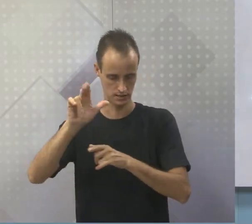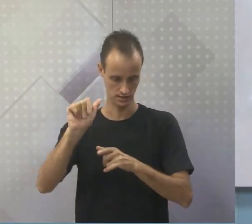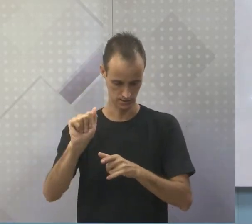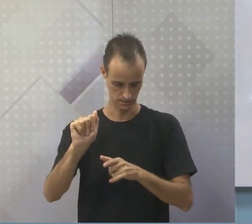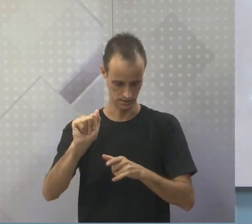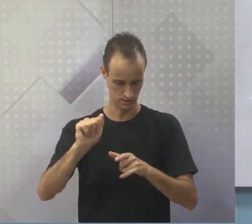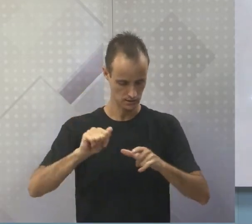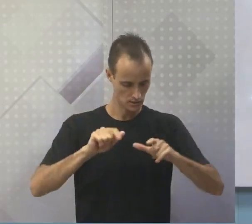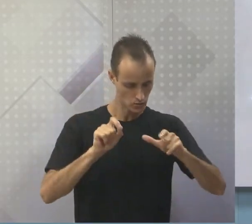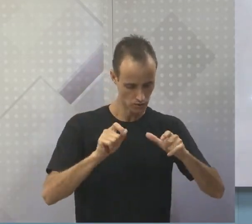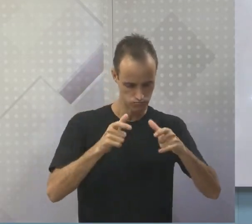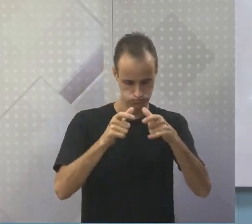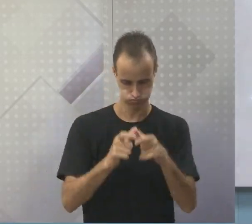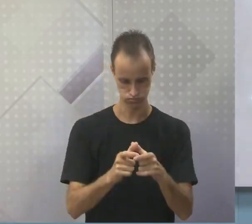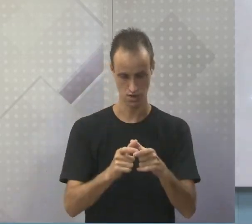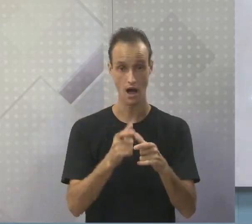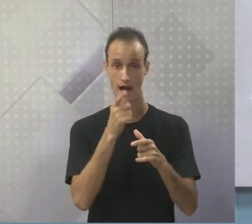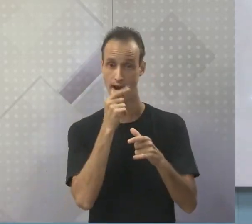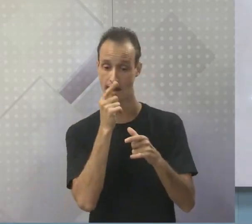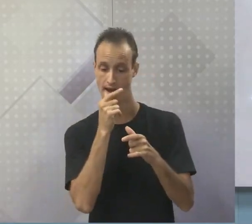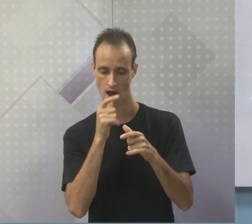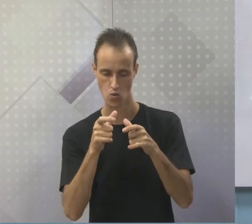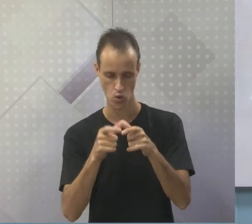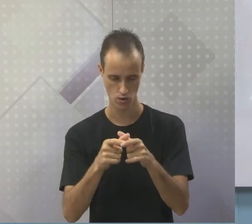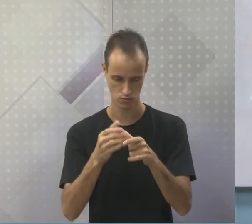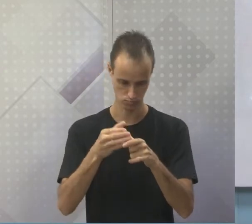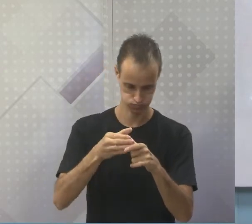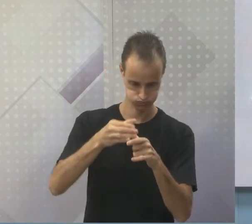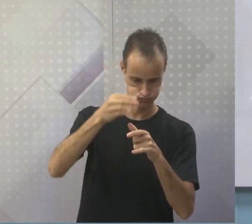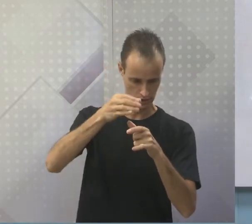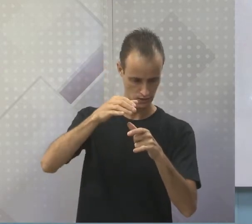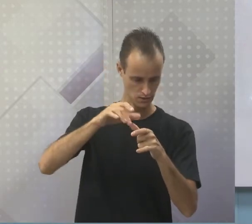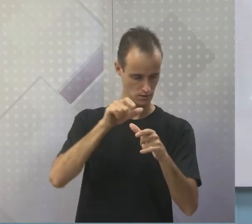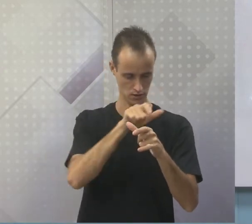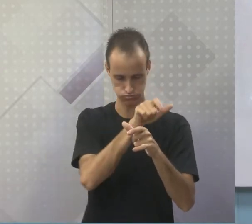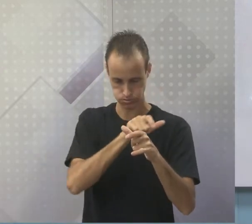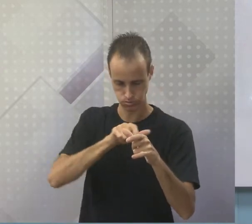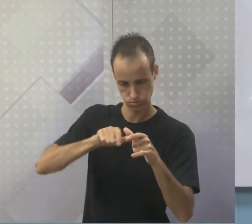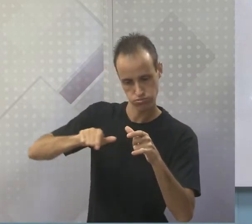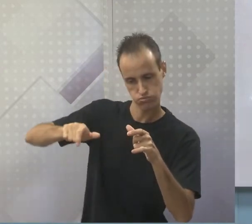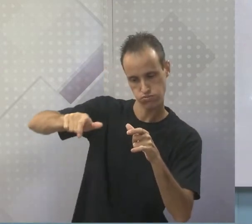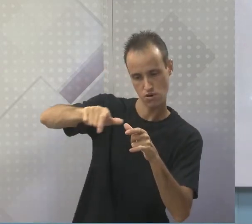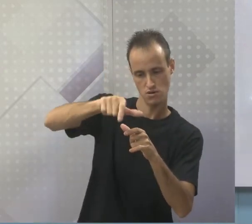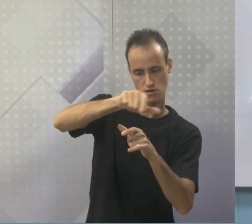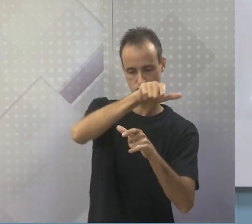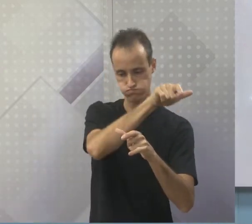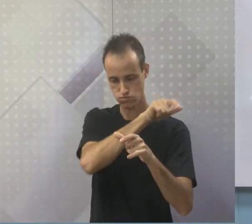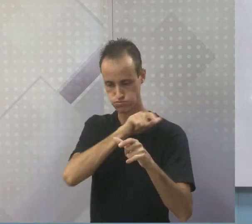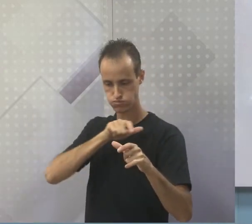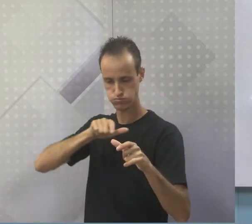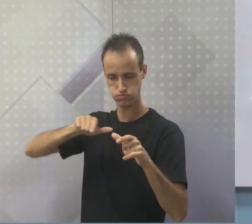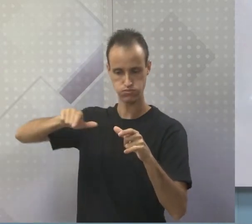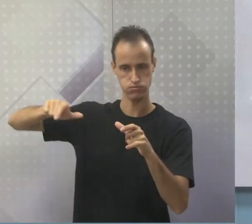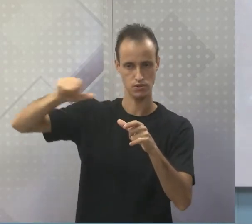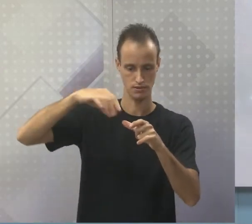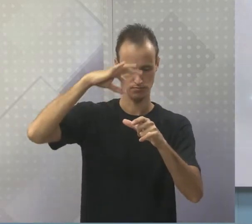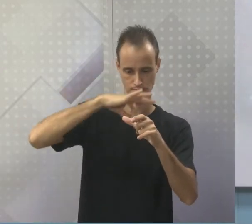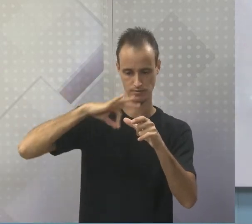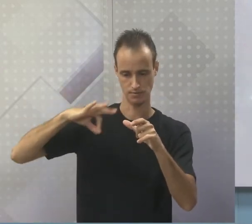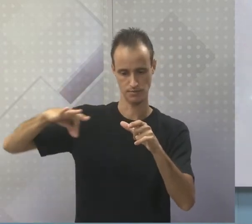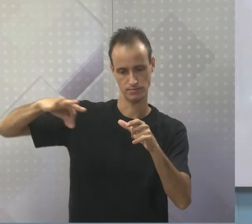interessante. Na parte central tem ali um armazenamento d'água, para um sistema de irrigação por